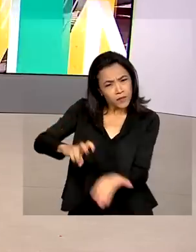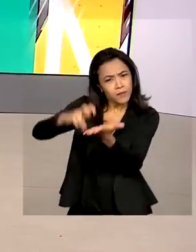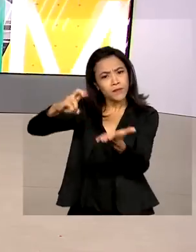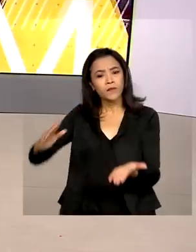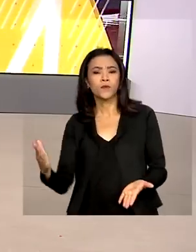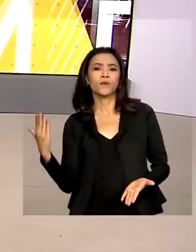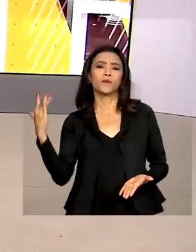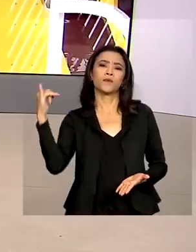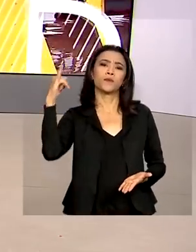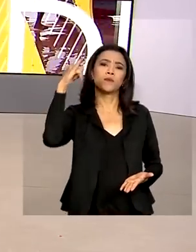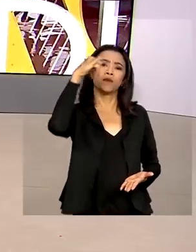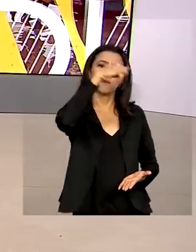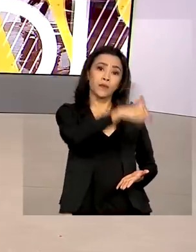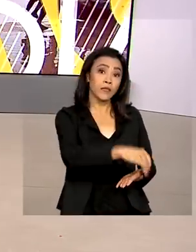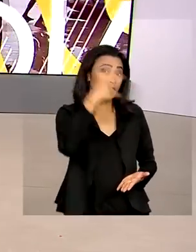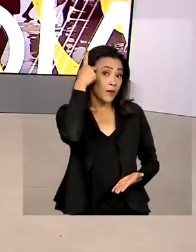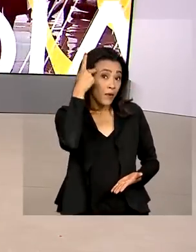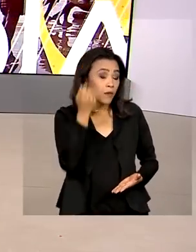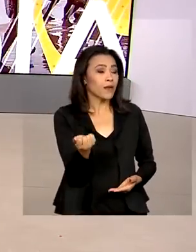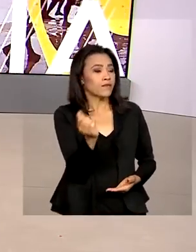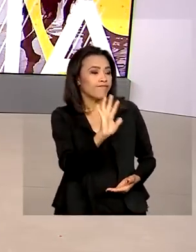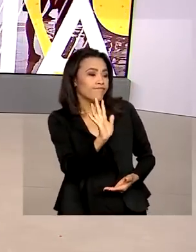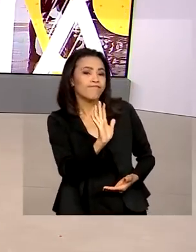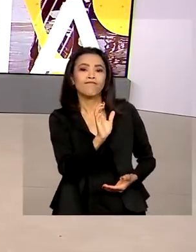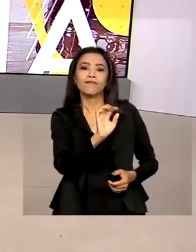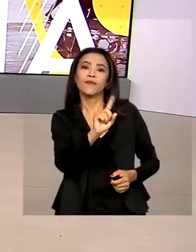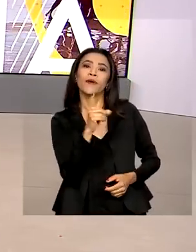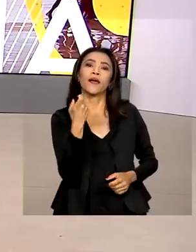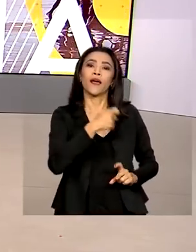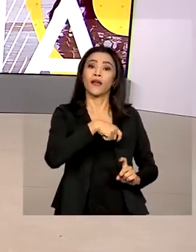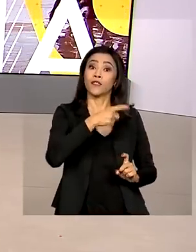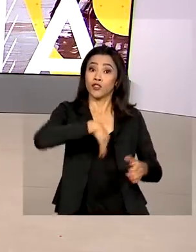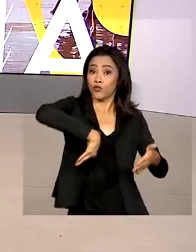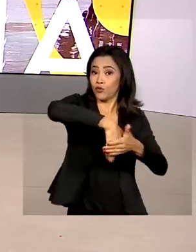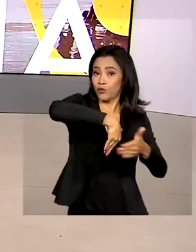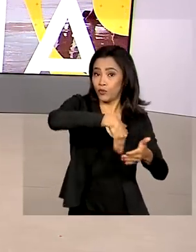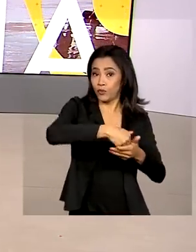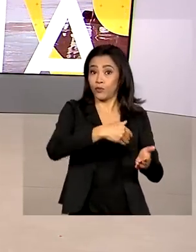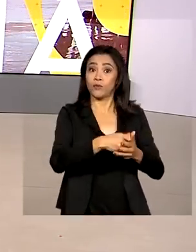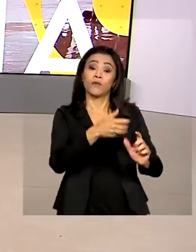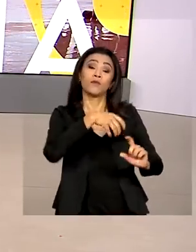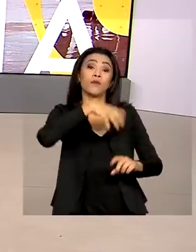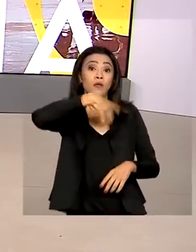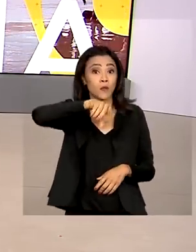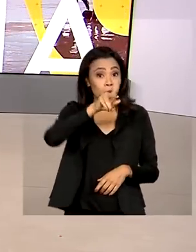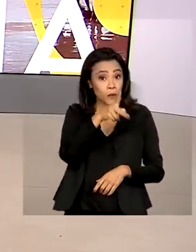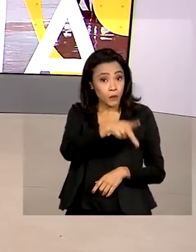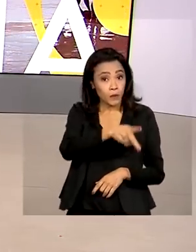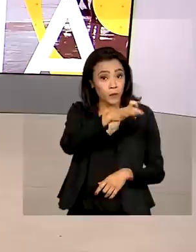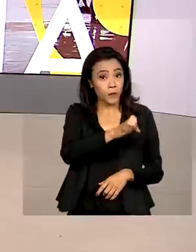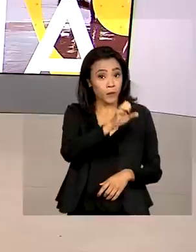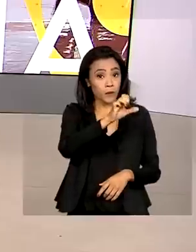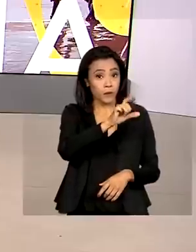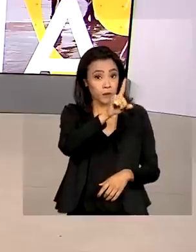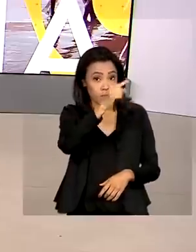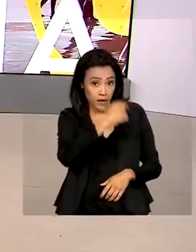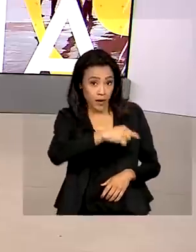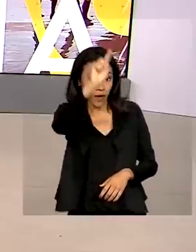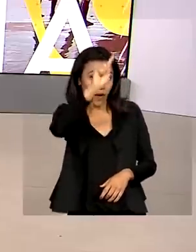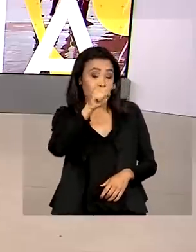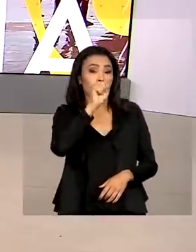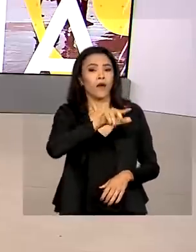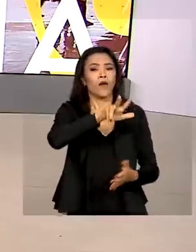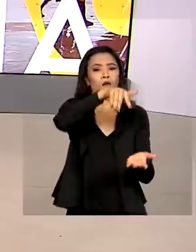São Paulo para se despedir do ex-jogador Pelé. O velório de Edson Santos do Nascimento acontece